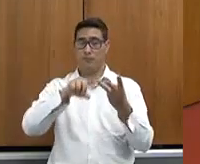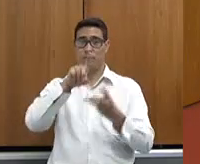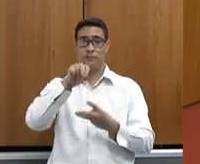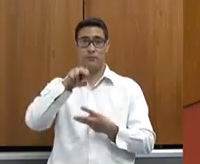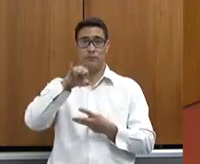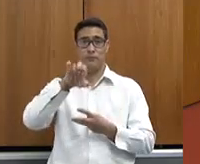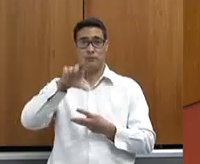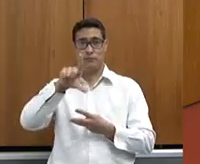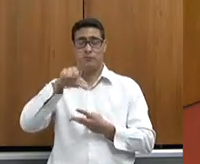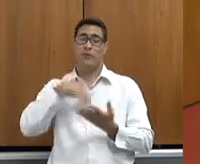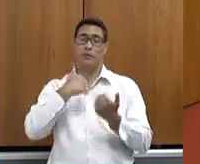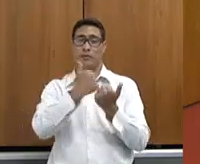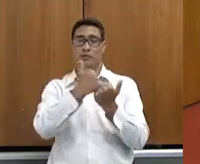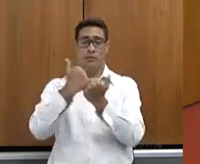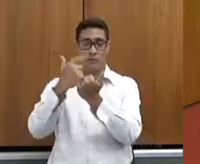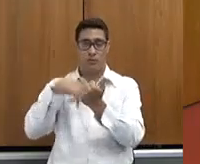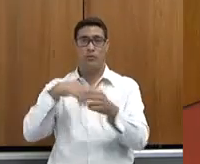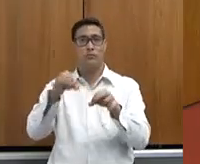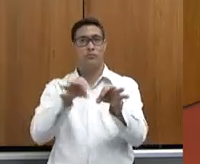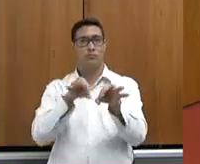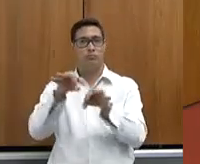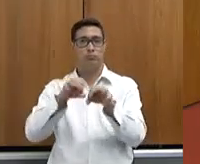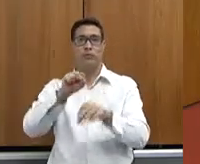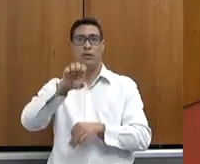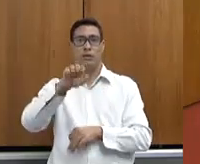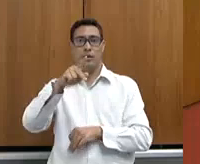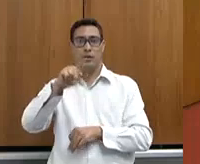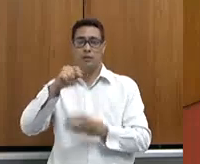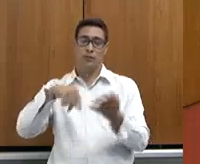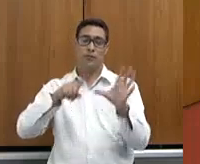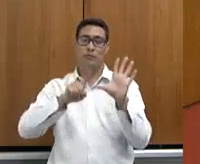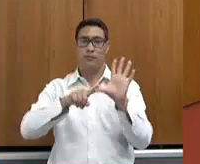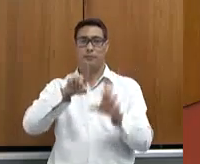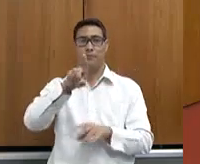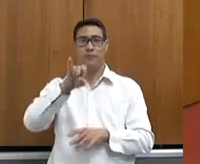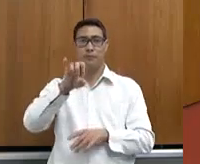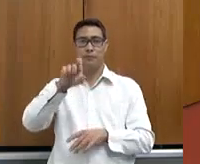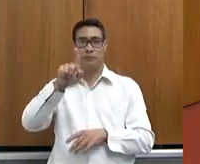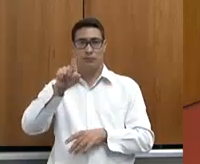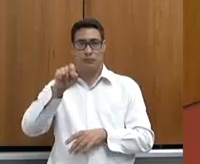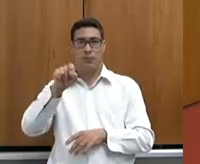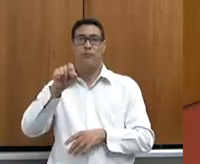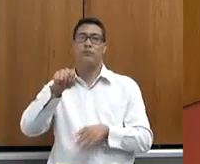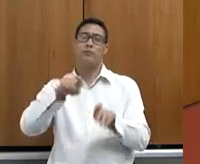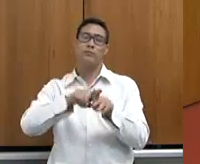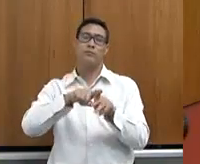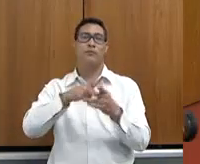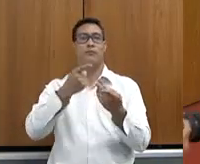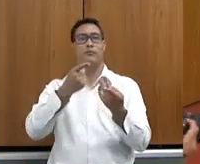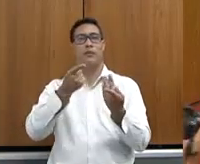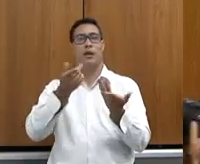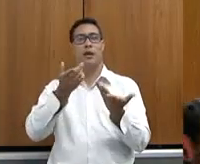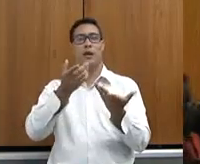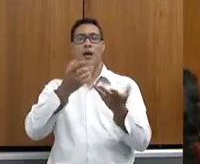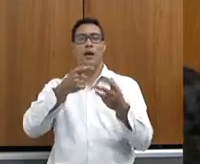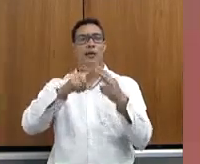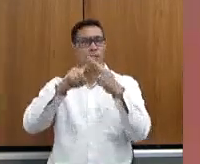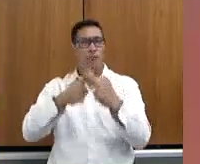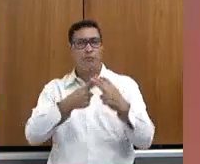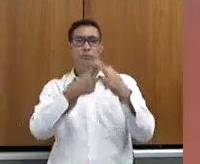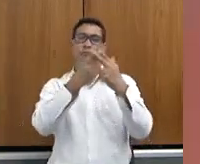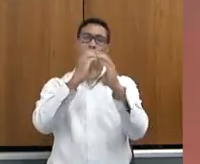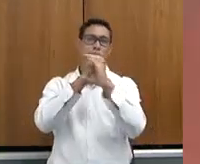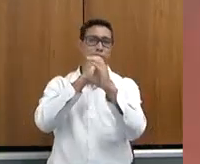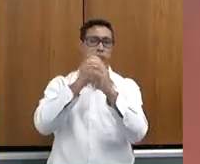assessor estratégico da CEAPA. Senhor Diego Vargas Quirino, editor de vídeo da CEAPA. Senhora